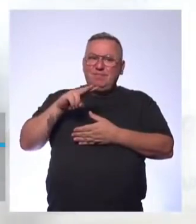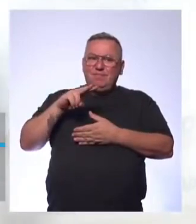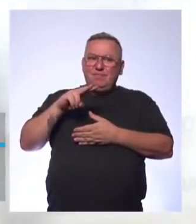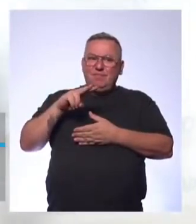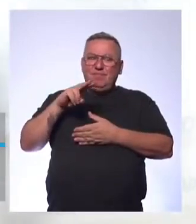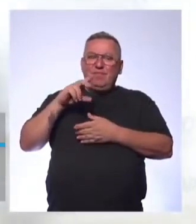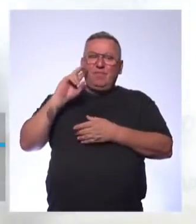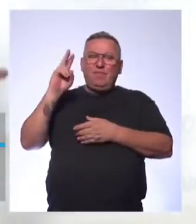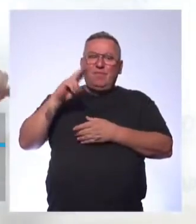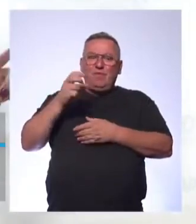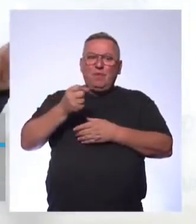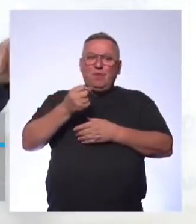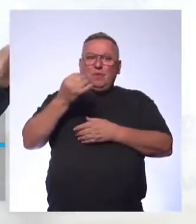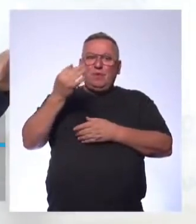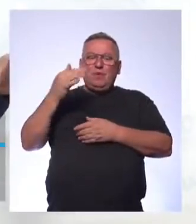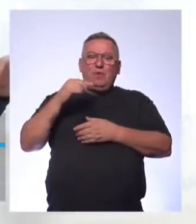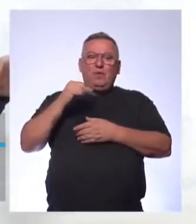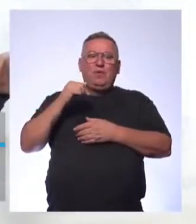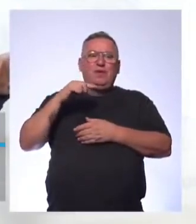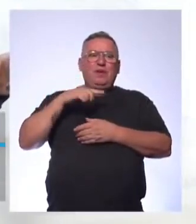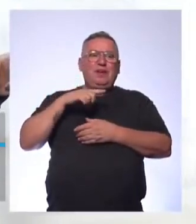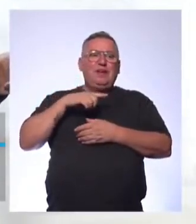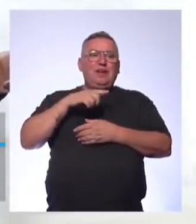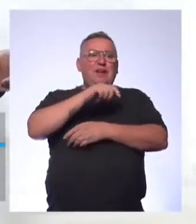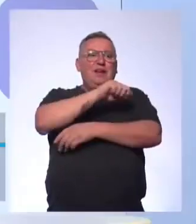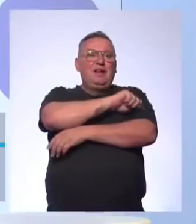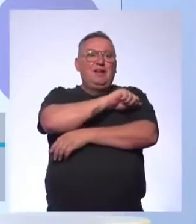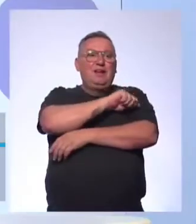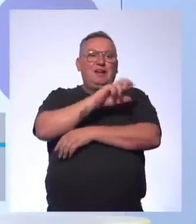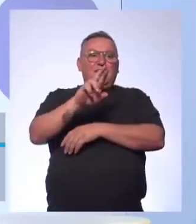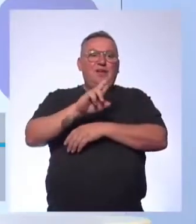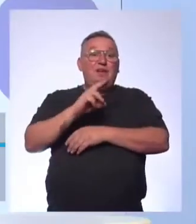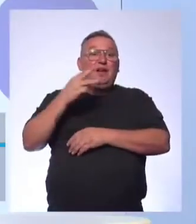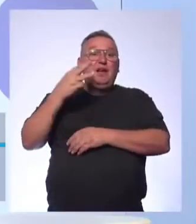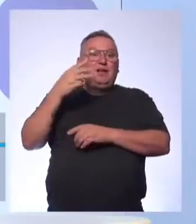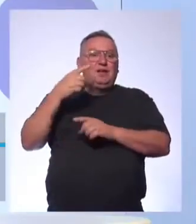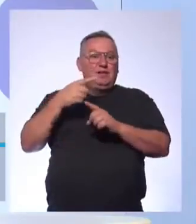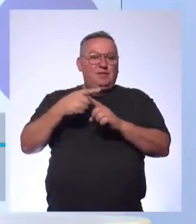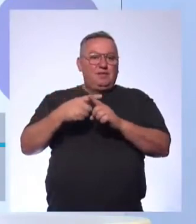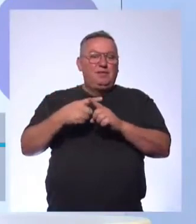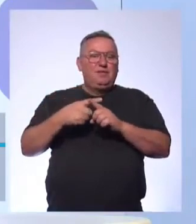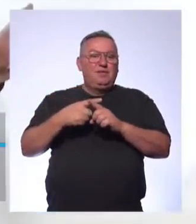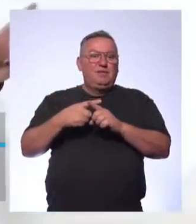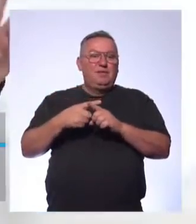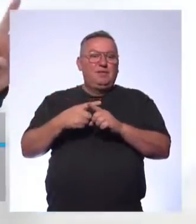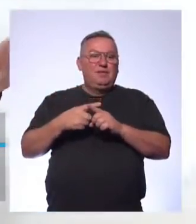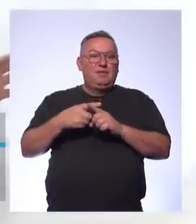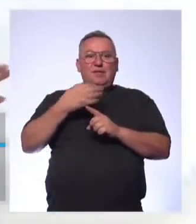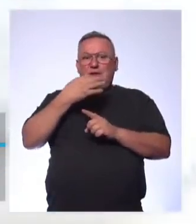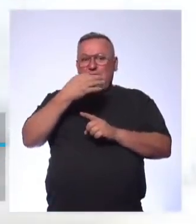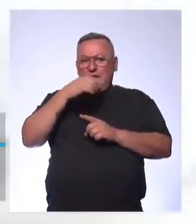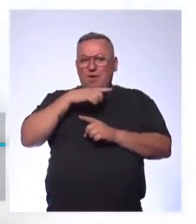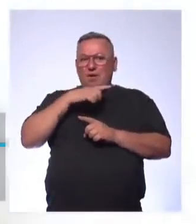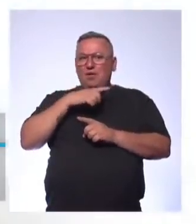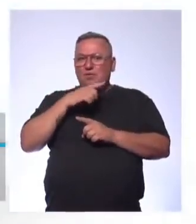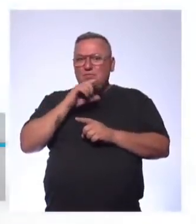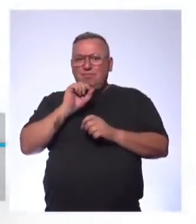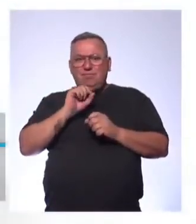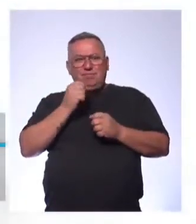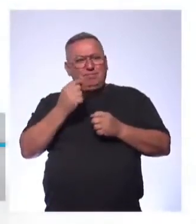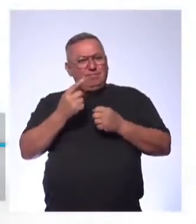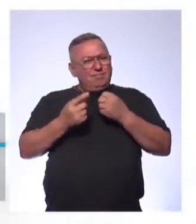pessoal no final da aula Teve aluno que respondeu três vezes Olha só Sabe por eu acho, eu tenho aí uma